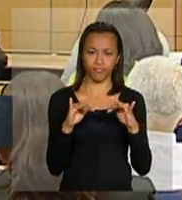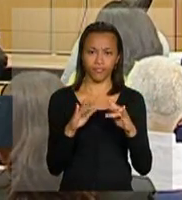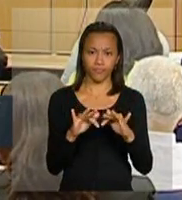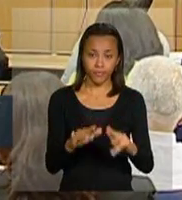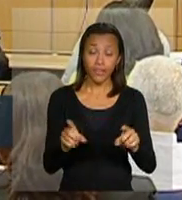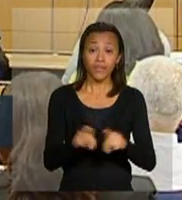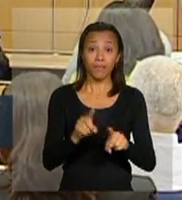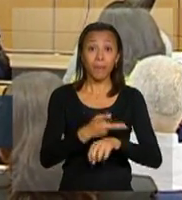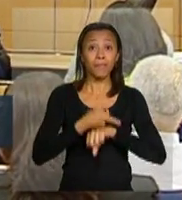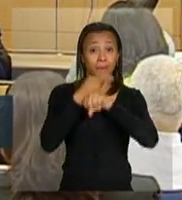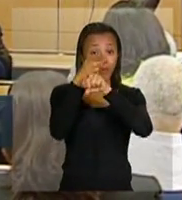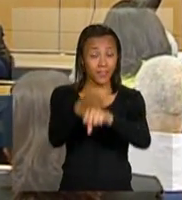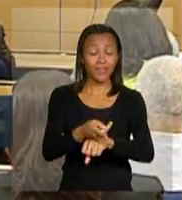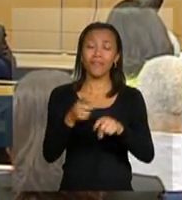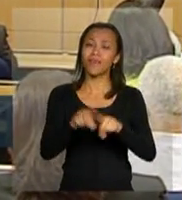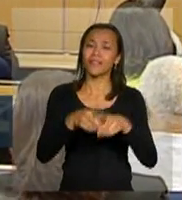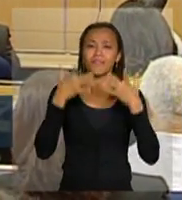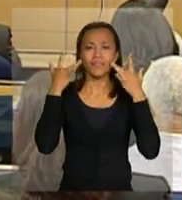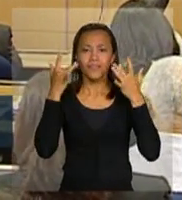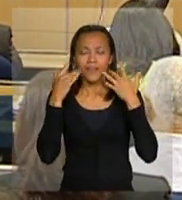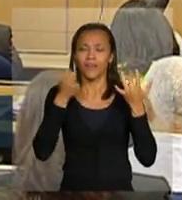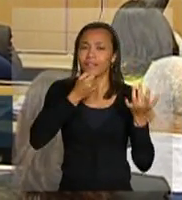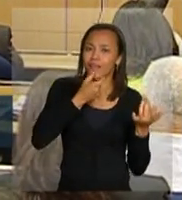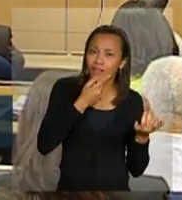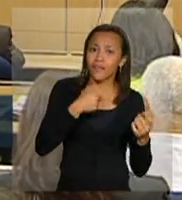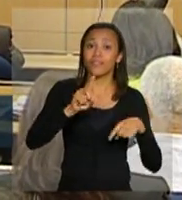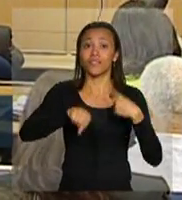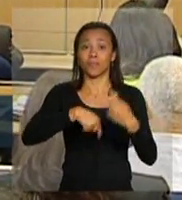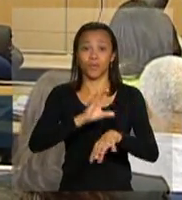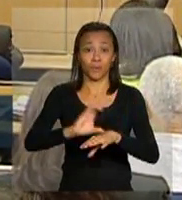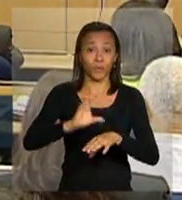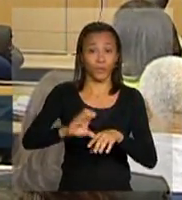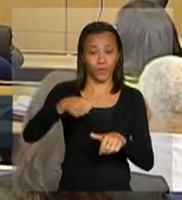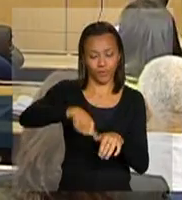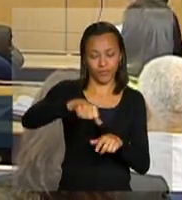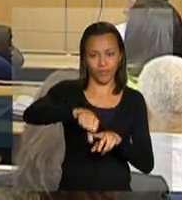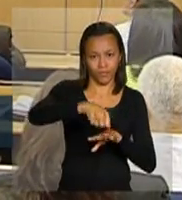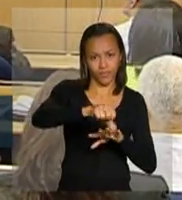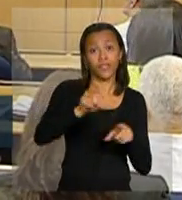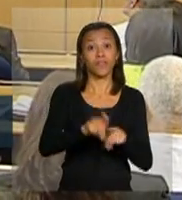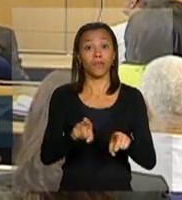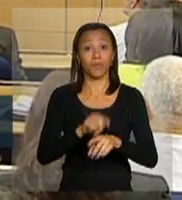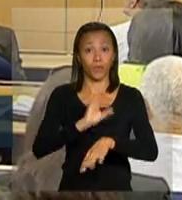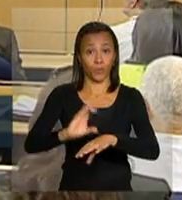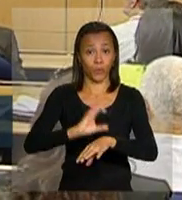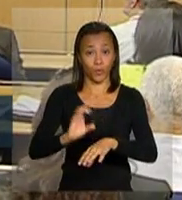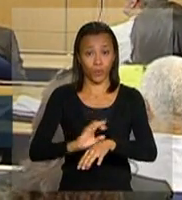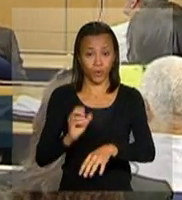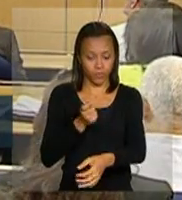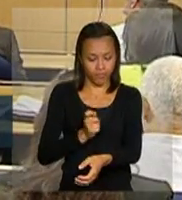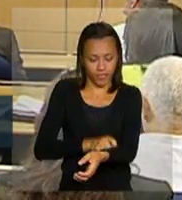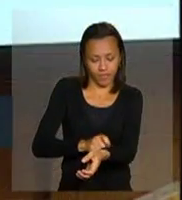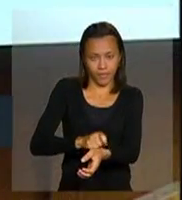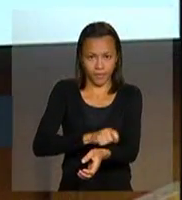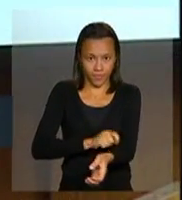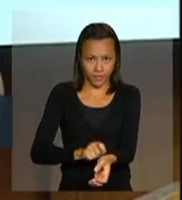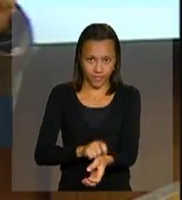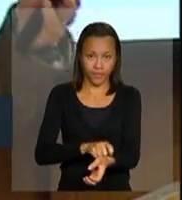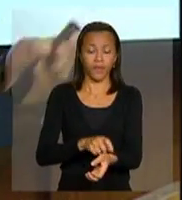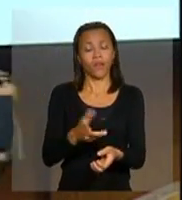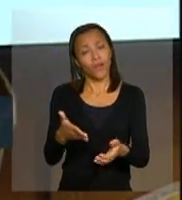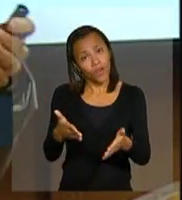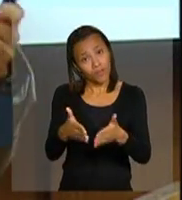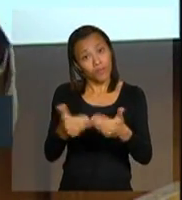em premiação do Festival de Humor e do concurso de manicure e tatuadores. Quero fazer uma grande mobilização mesmo, com participação intensa de todos nós,